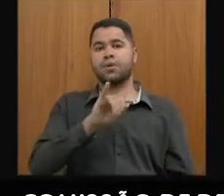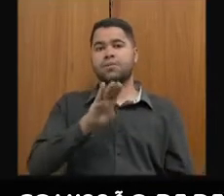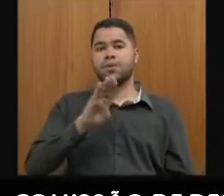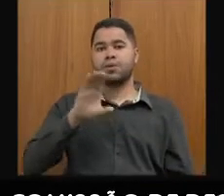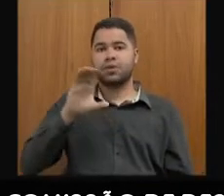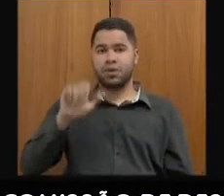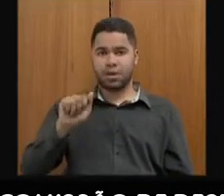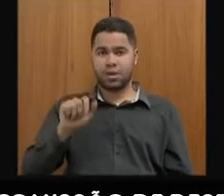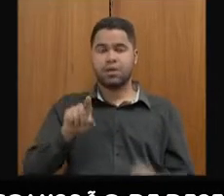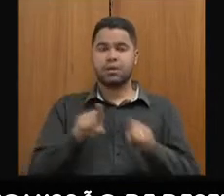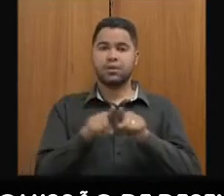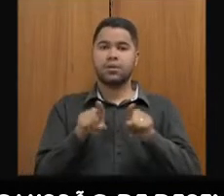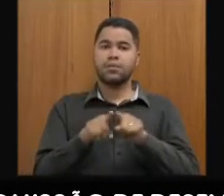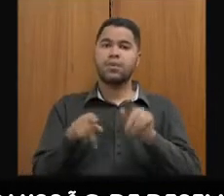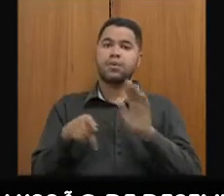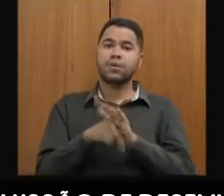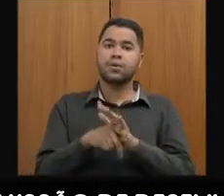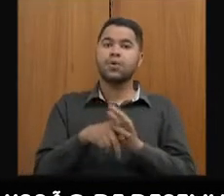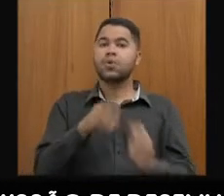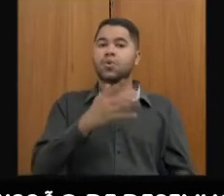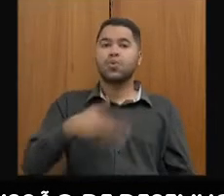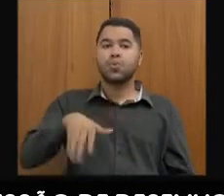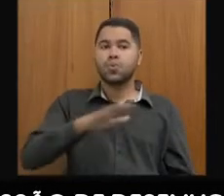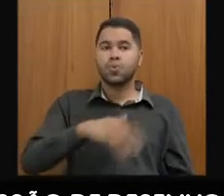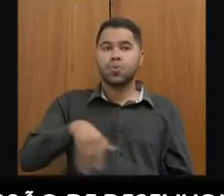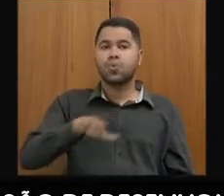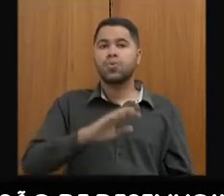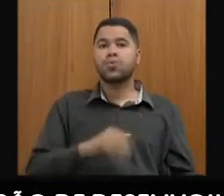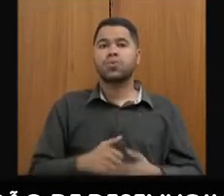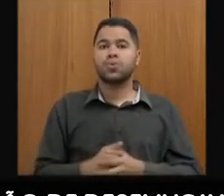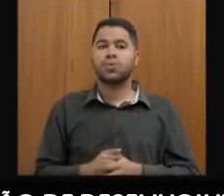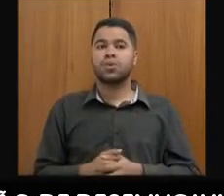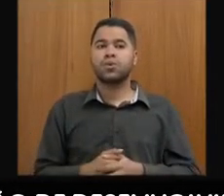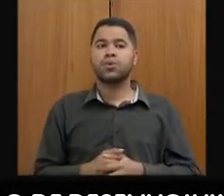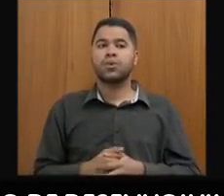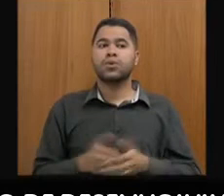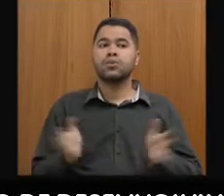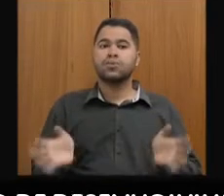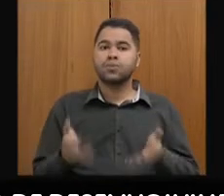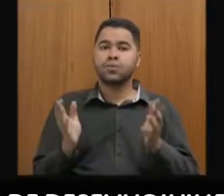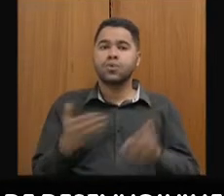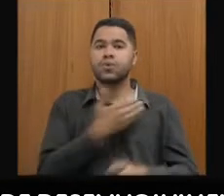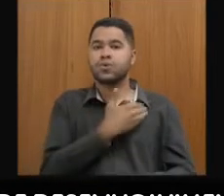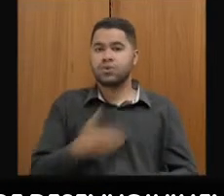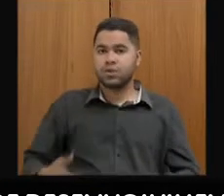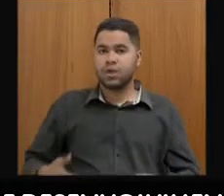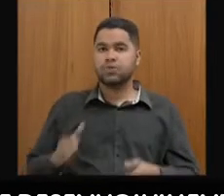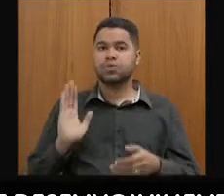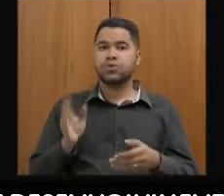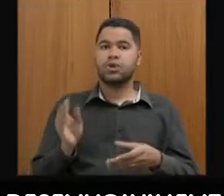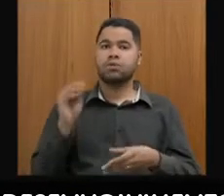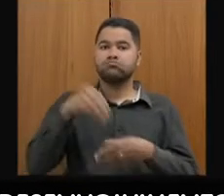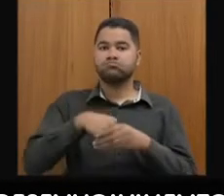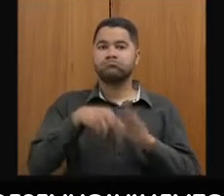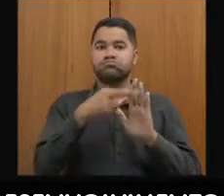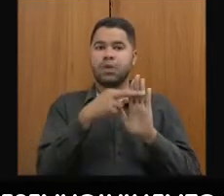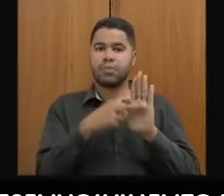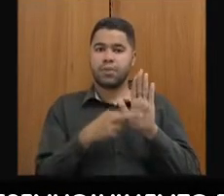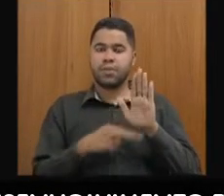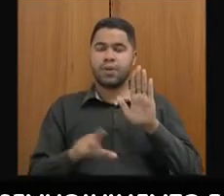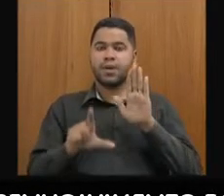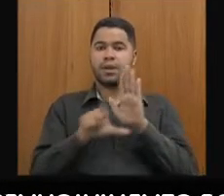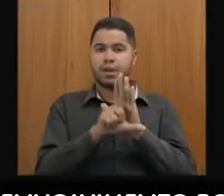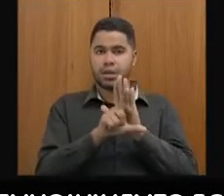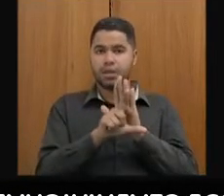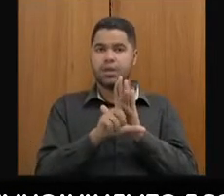a redução dos incentivos fiscais, nesse caso, os incentivos fiscais, o Estado já está dentro do que regulamentado, através da lei